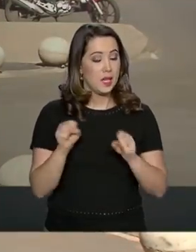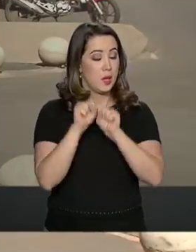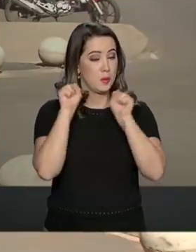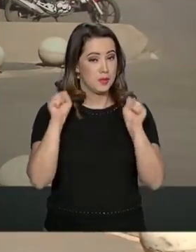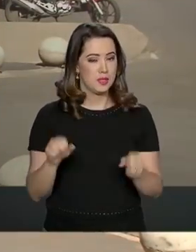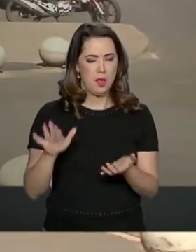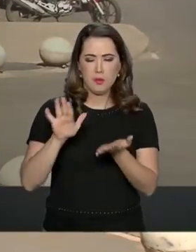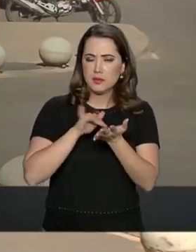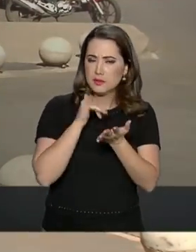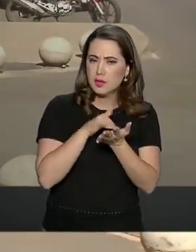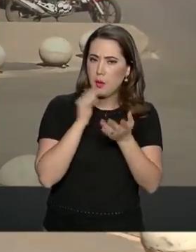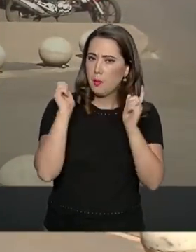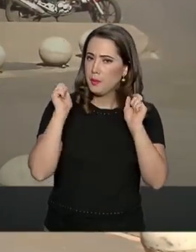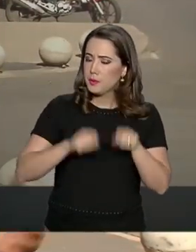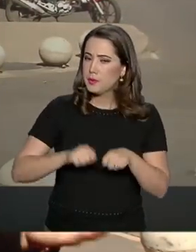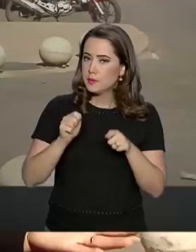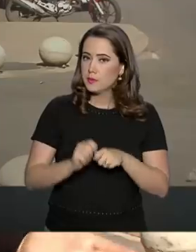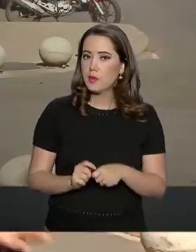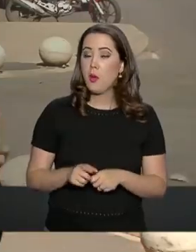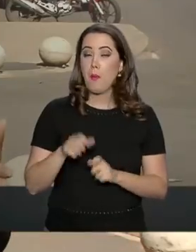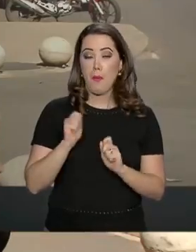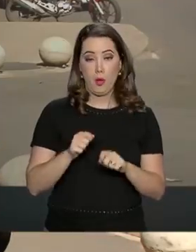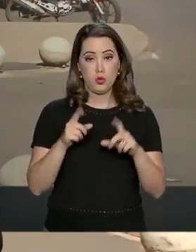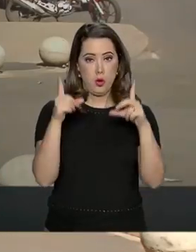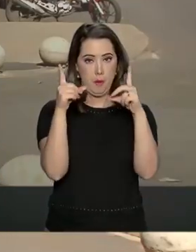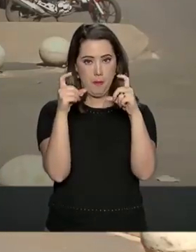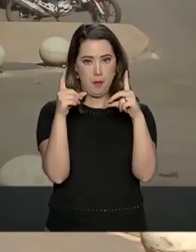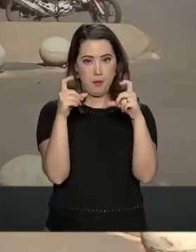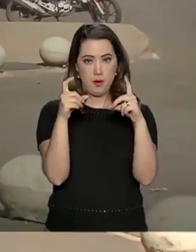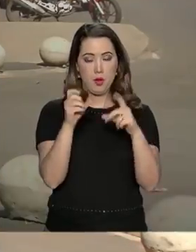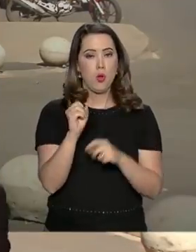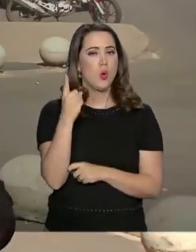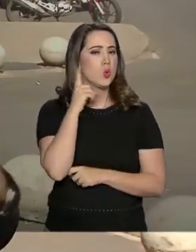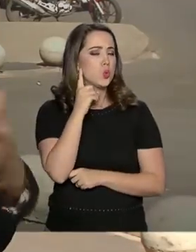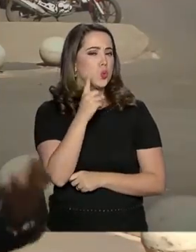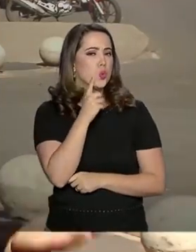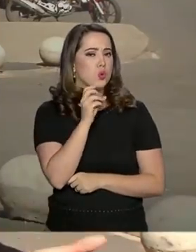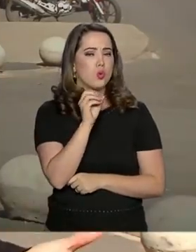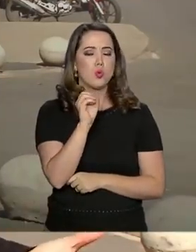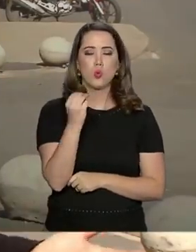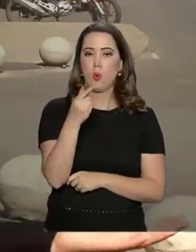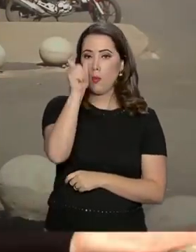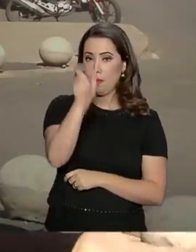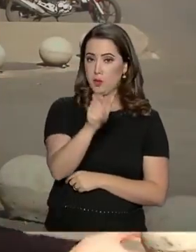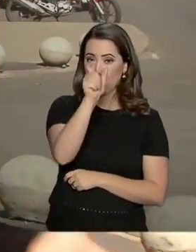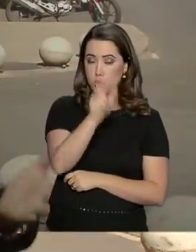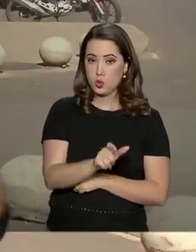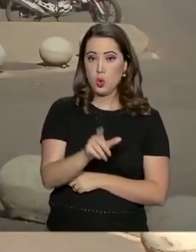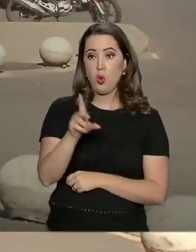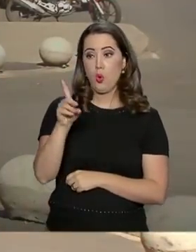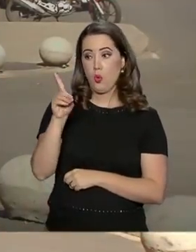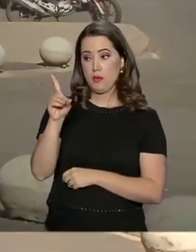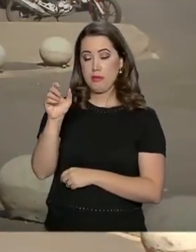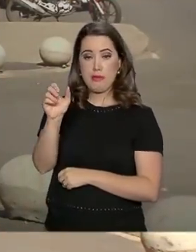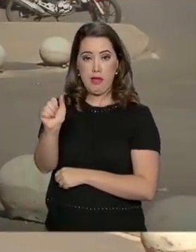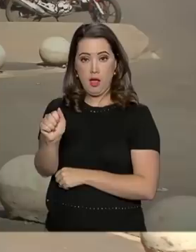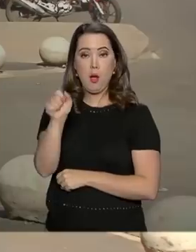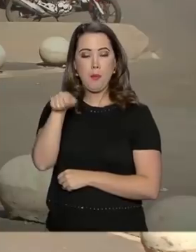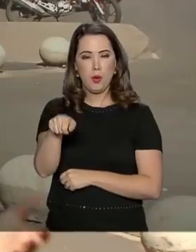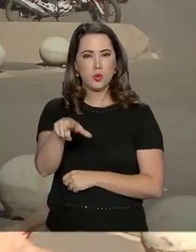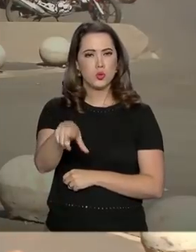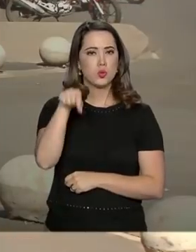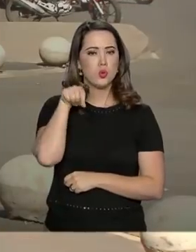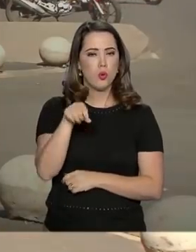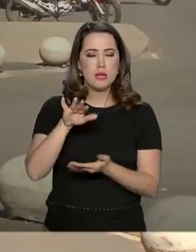do Enem vai permitir que o aluno inclua uma foto. Os surdos ou pessoas com algum tipo de deficiência auditiva poderão indicar ainda